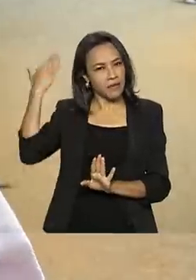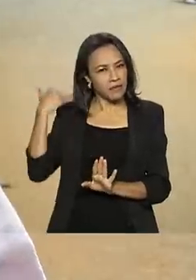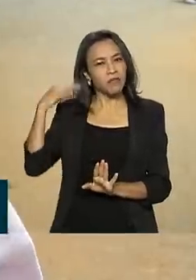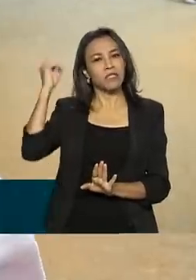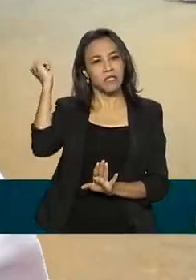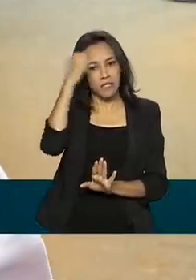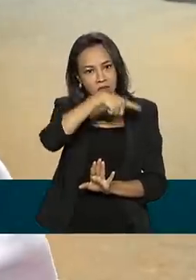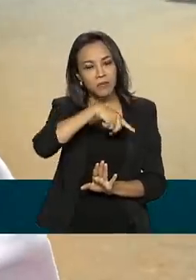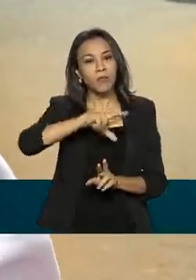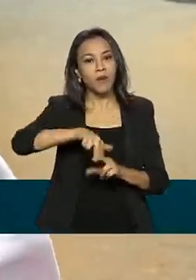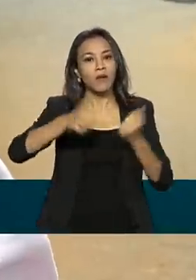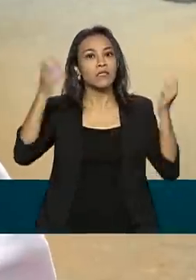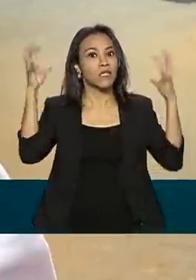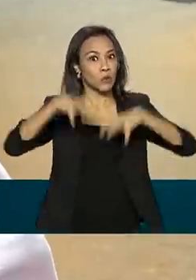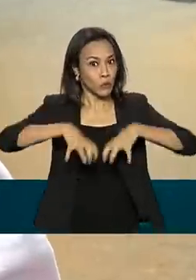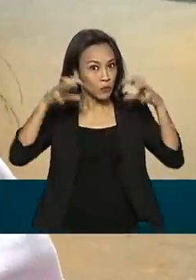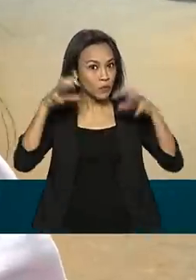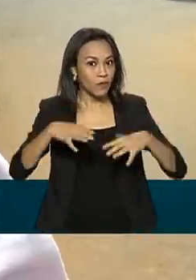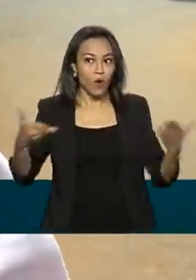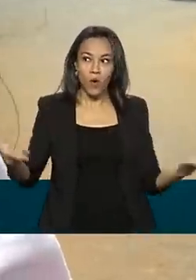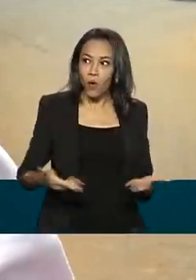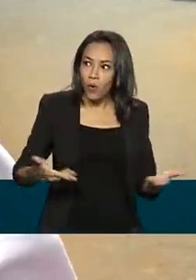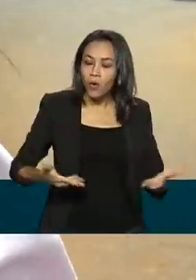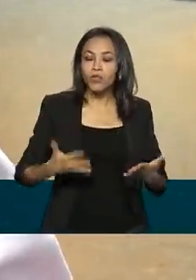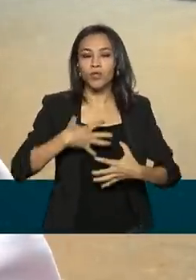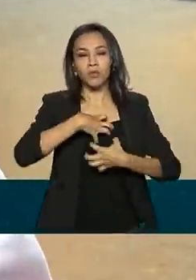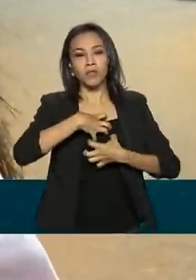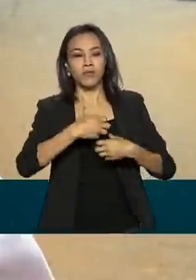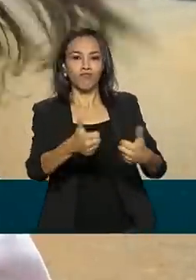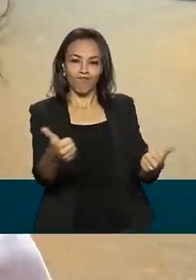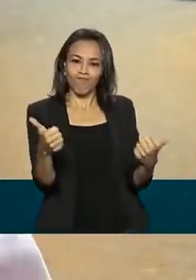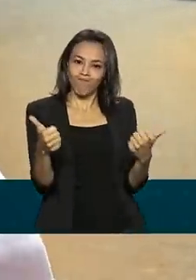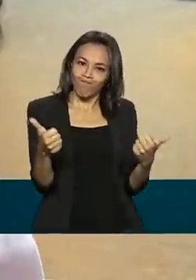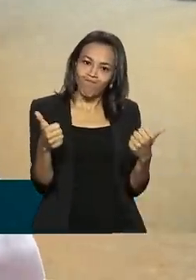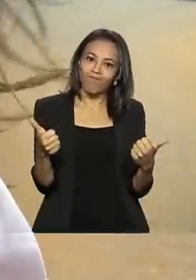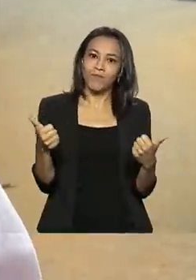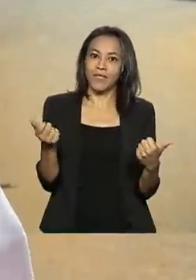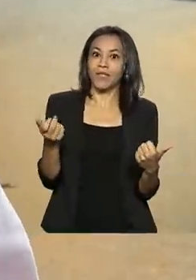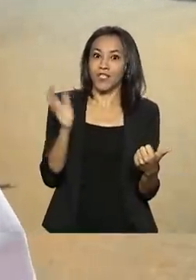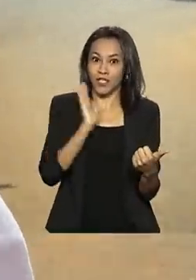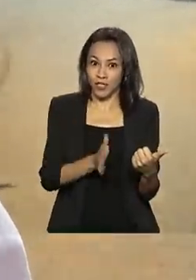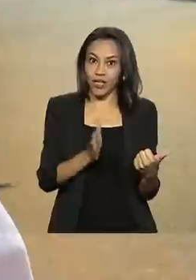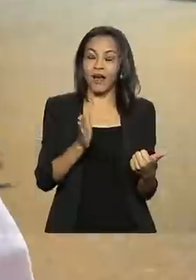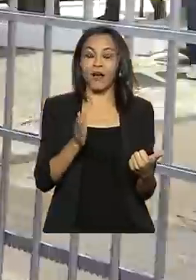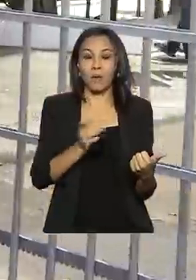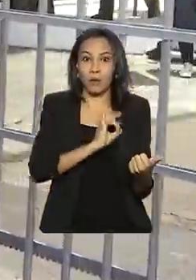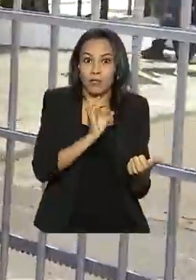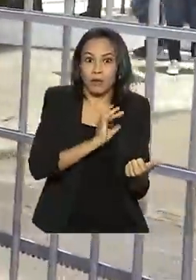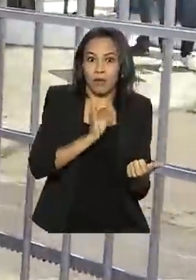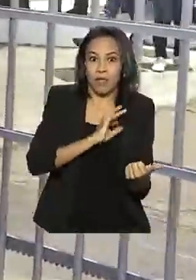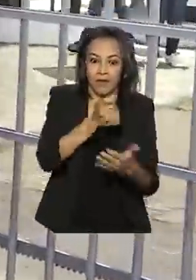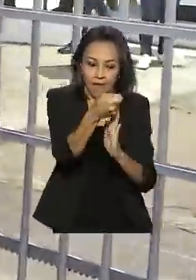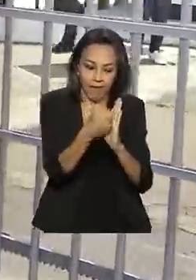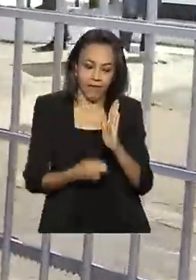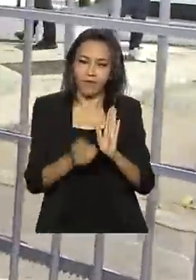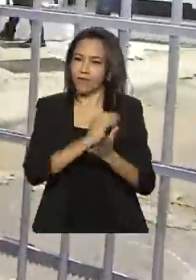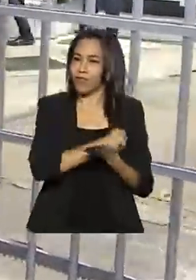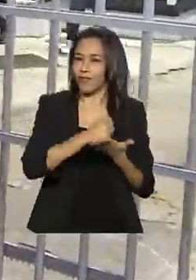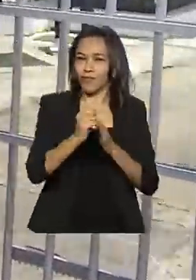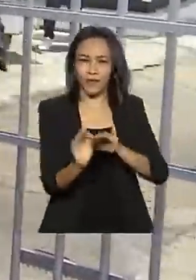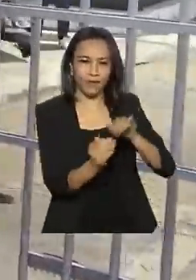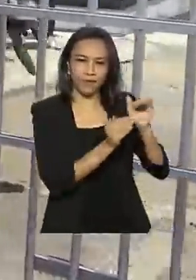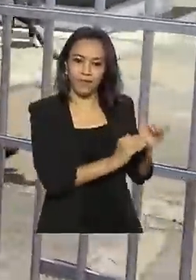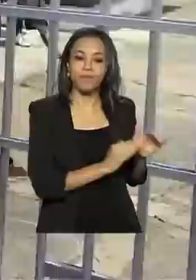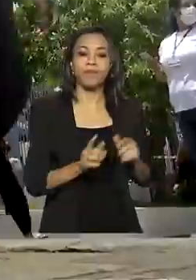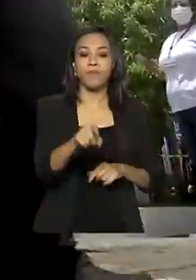ensopada. Mas hoje eu estou um pouco mais tranquila, porque o que eu mais tinha medo já passou, que é a redação. As provas começaram a ser